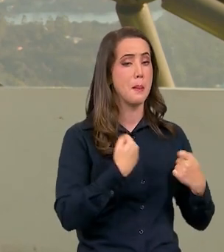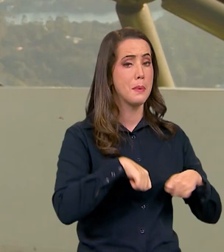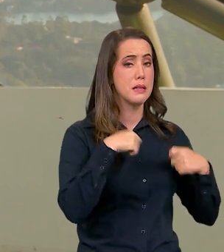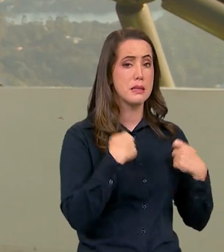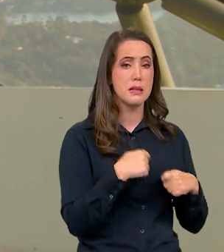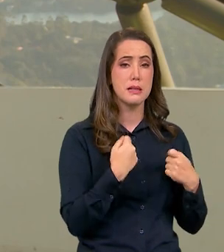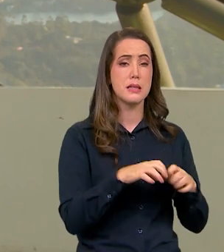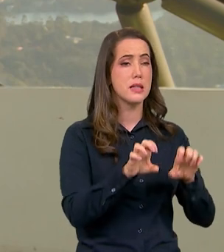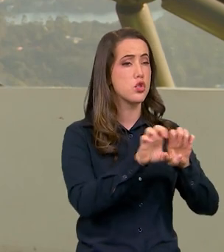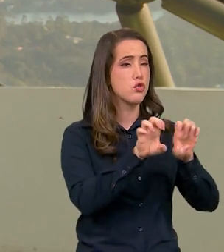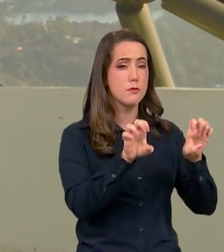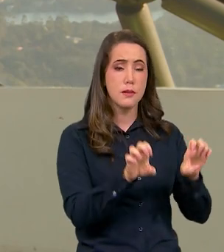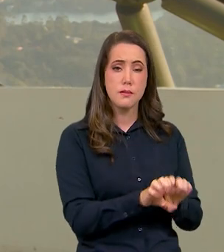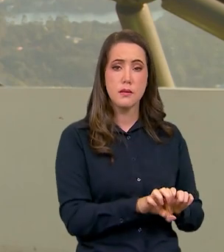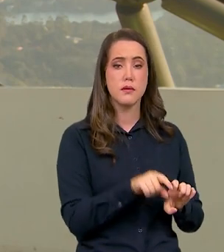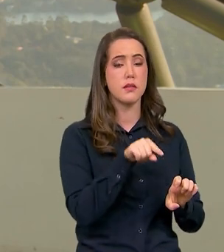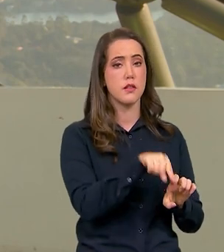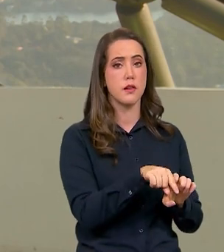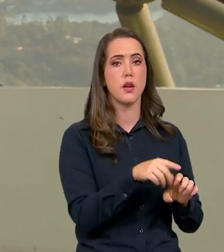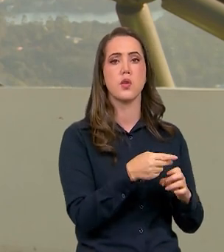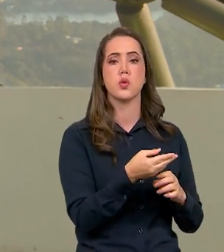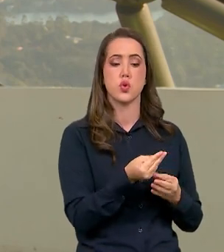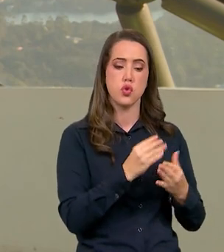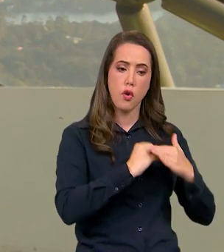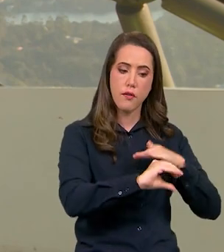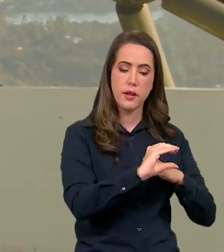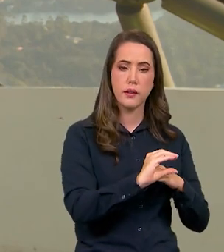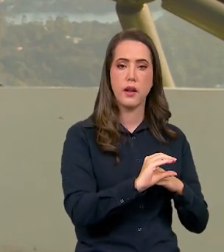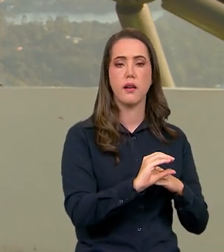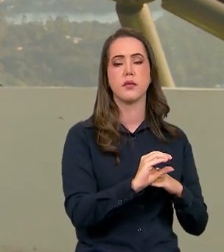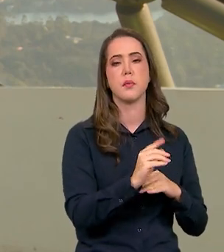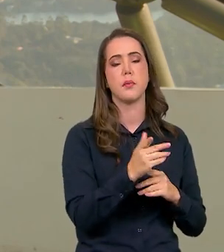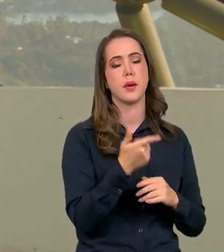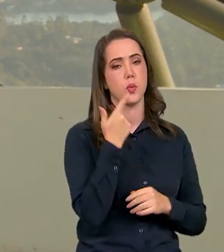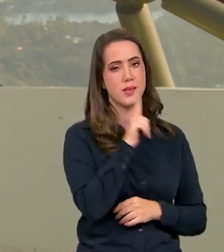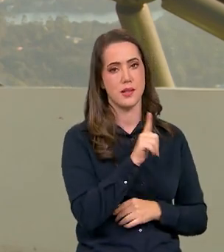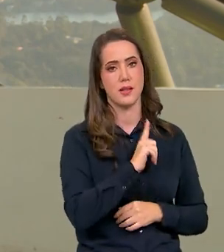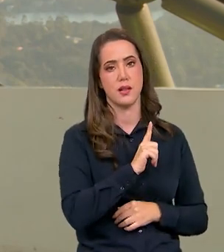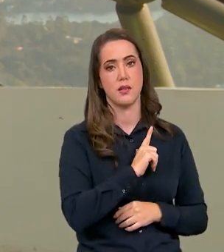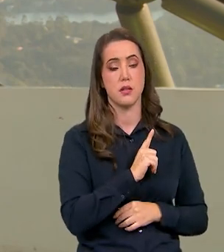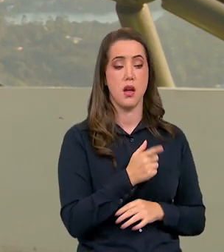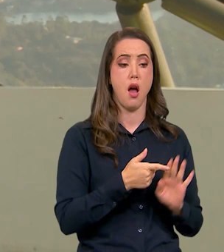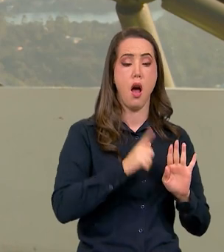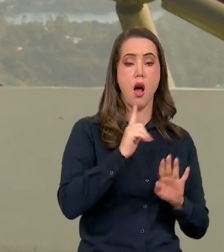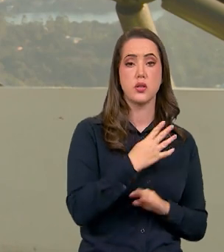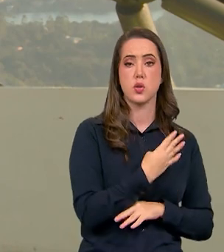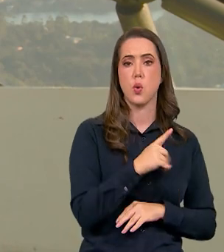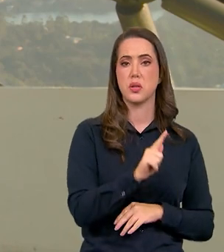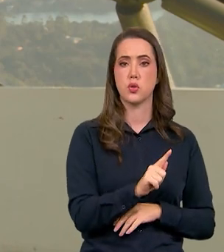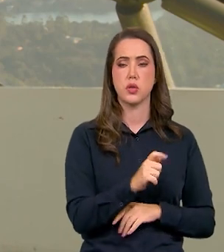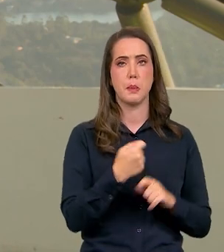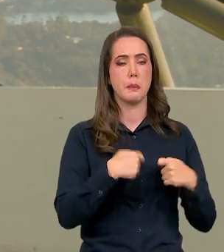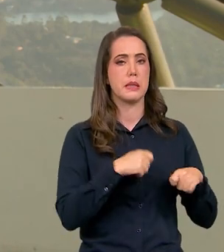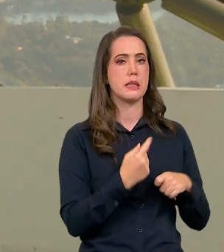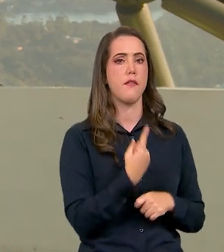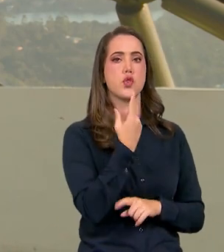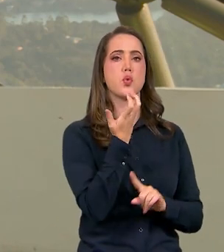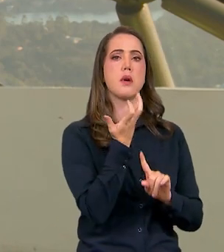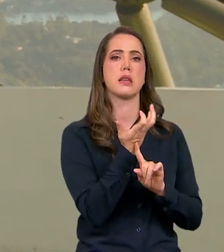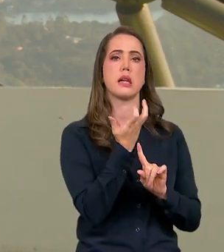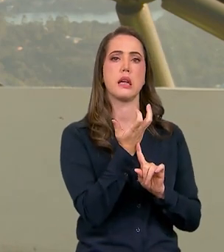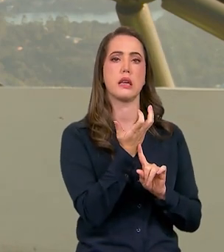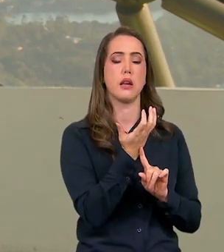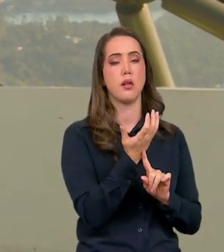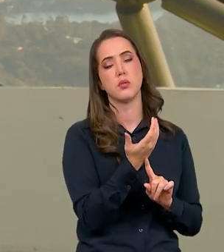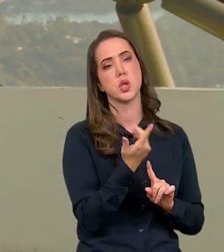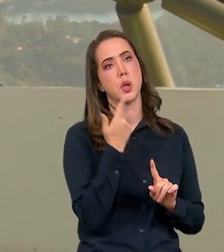carece de muita infraestrutura de investimento para poder ela estar ofertada. Enquanto no 4G precisava, digamos assim, de uma